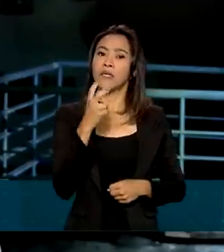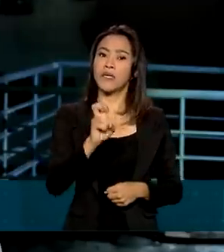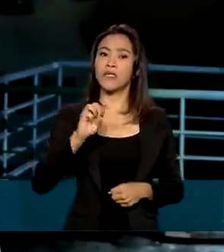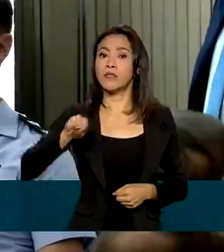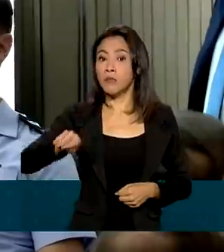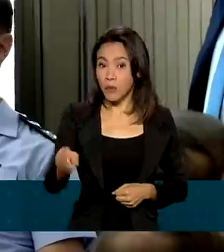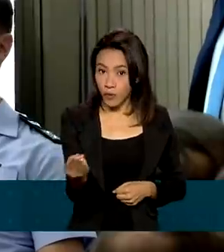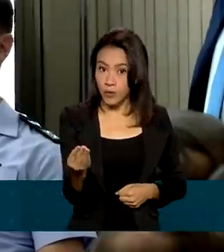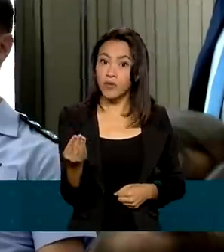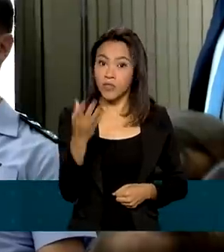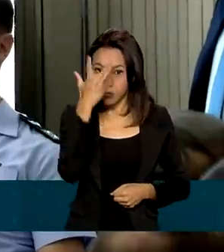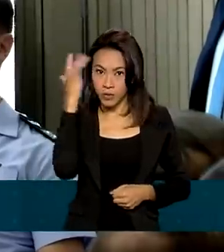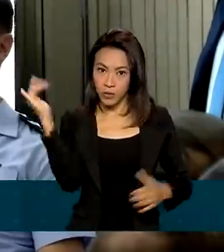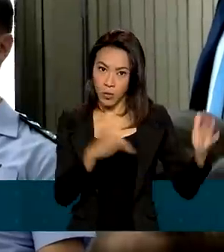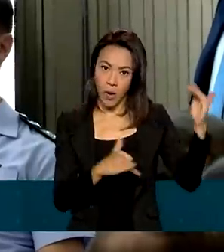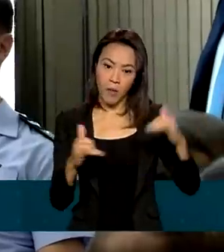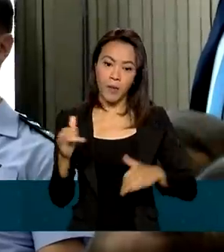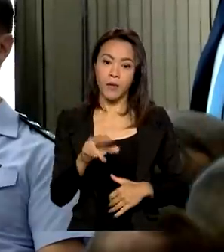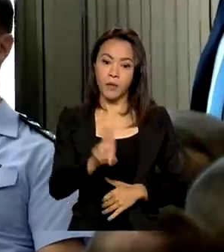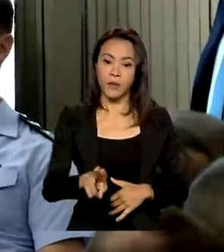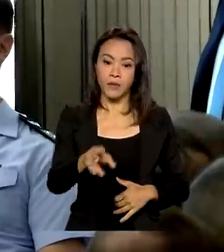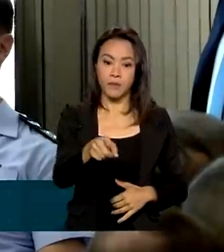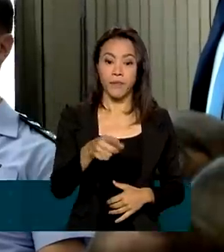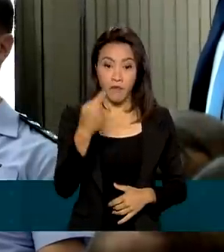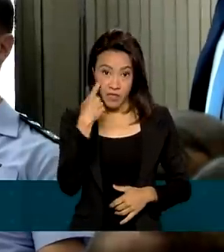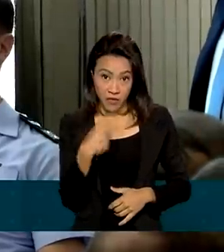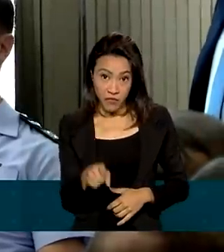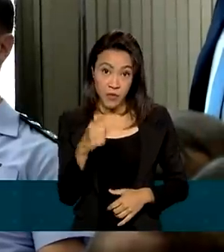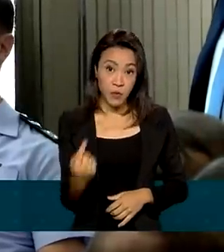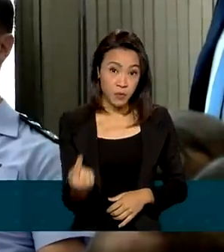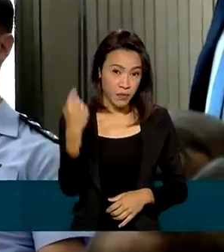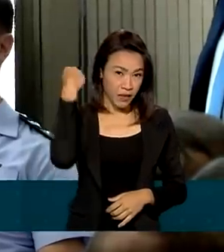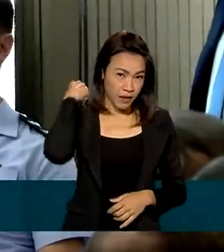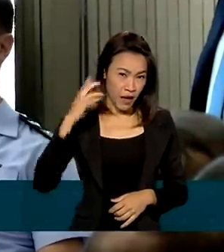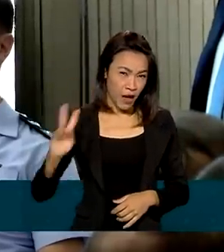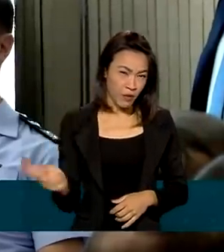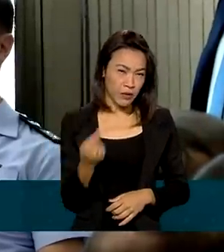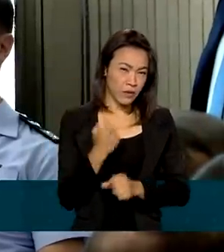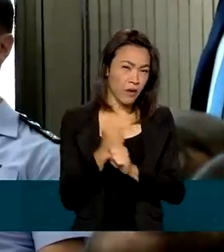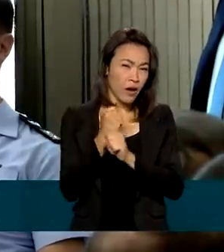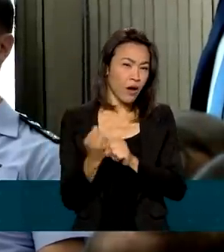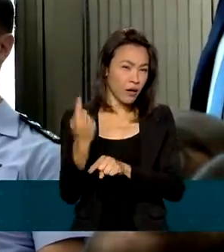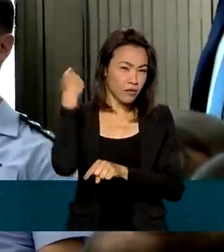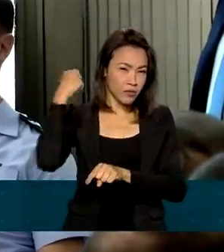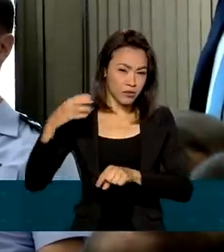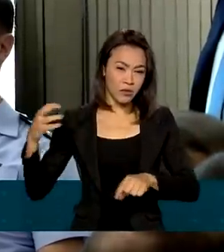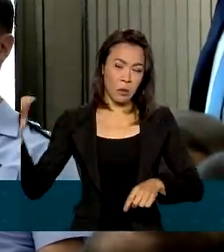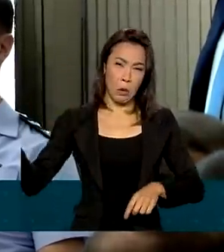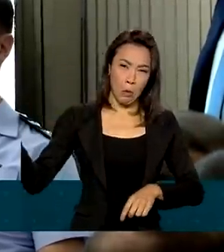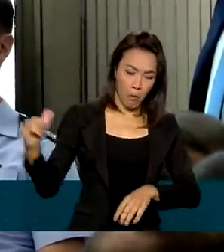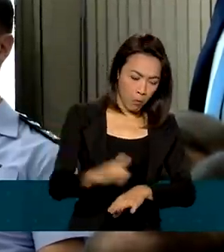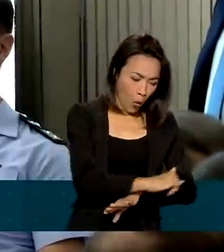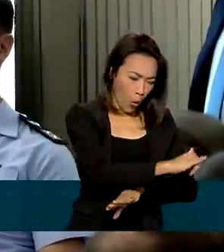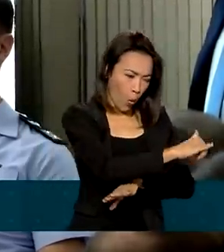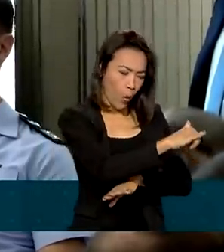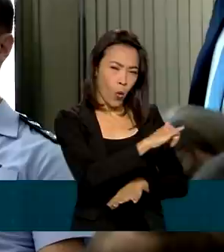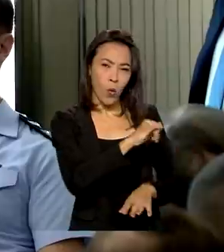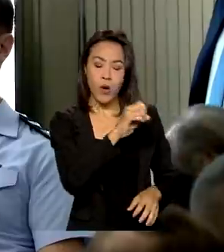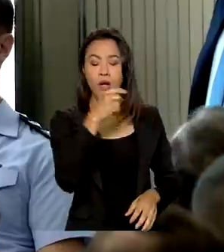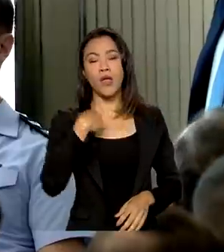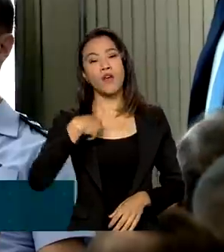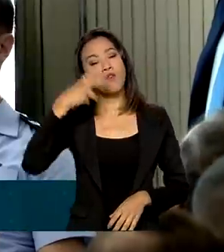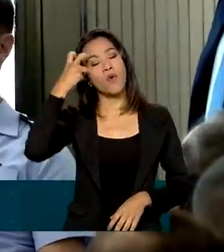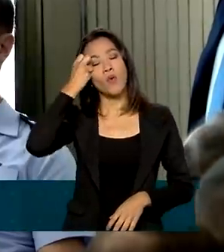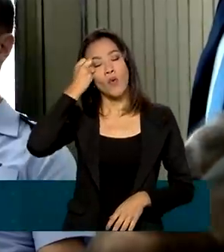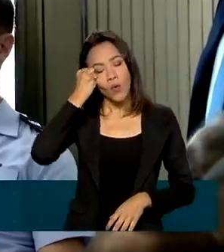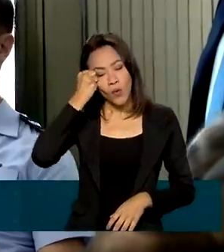passageiros. Para quem é piloto e viu o acidente que aconteceu aqui anos atrás, eu vou dormir com a consciência muito